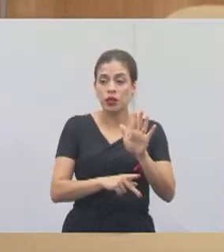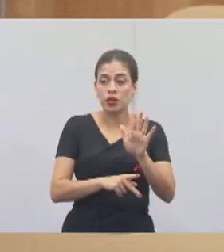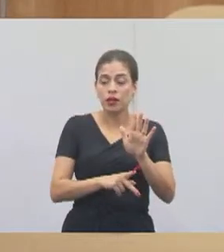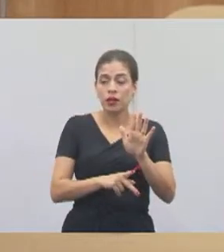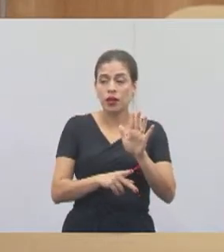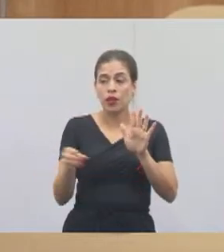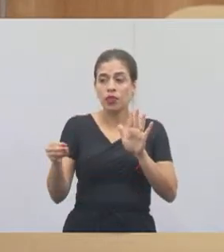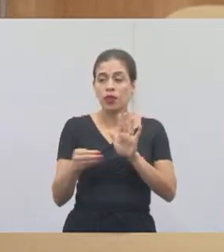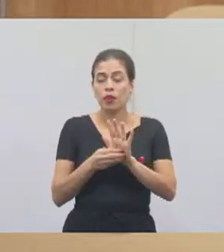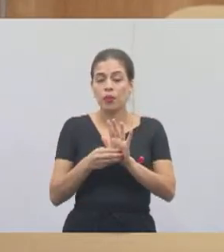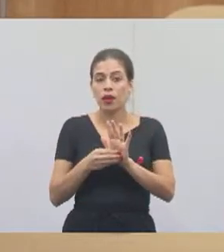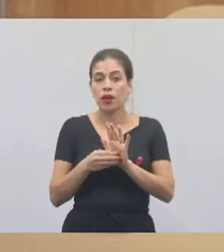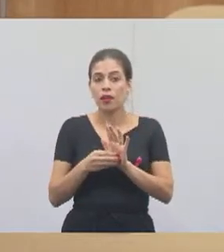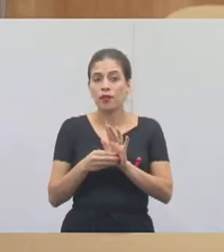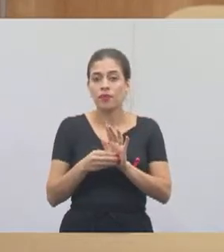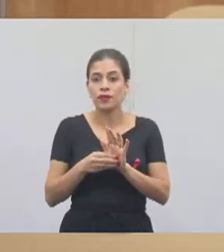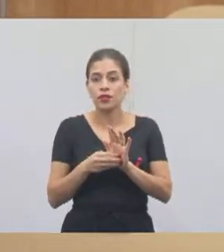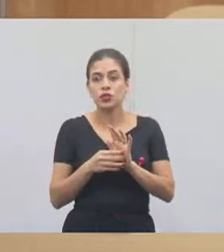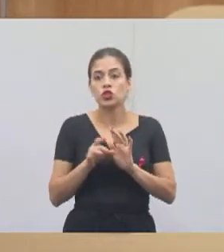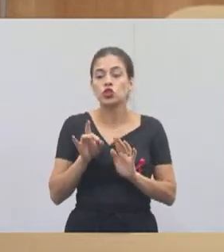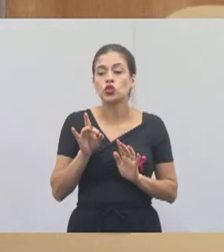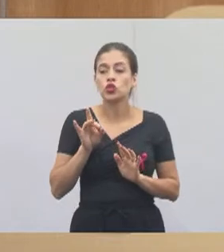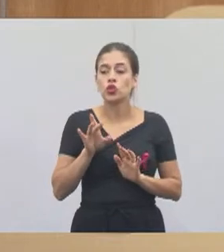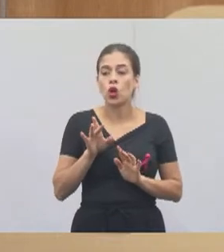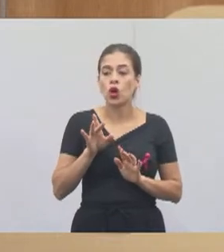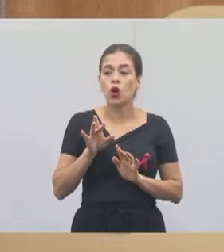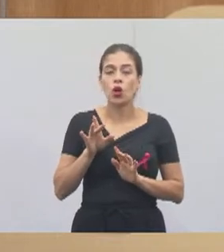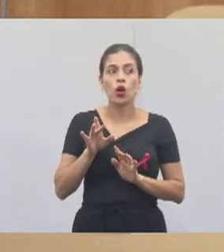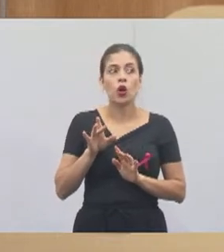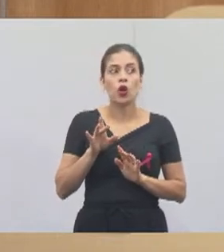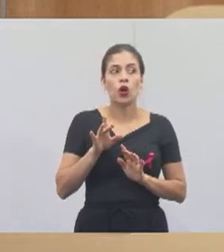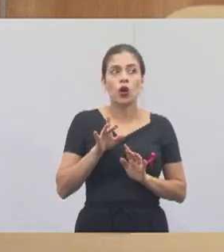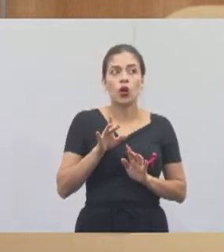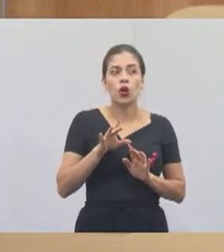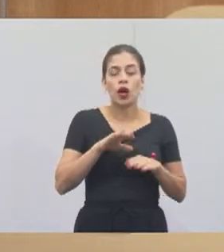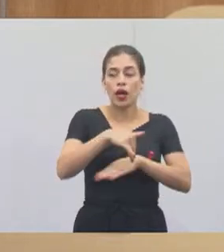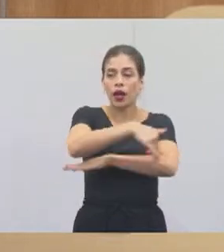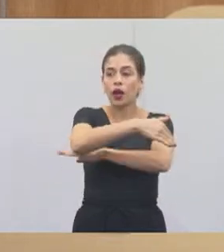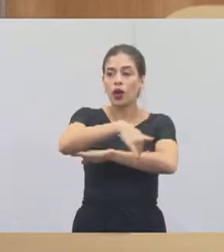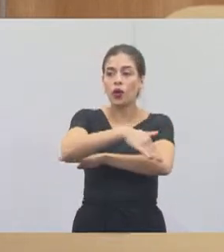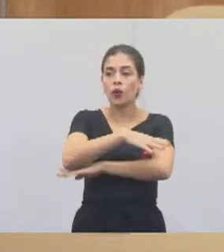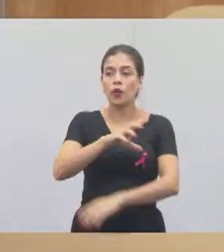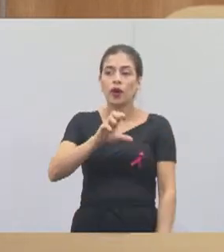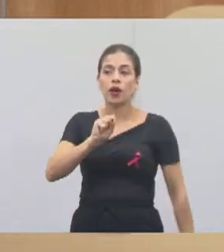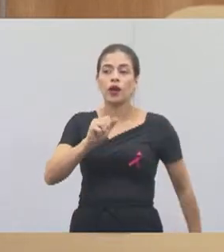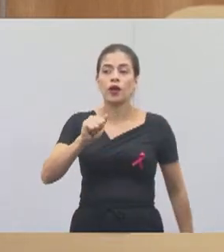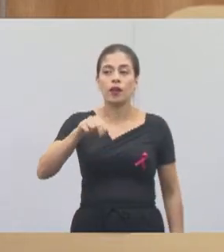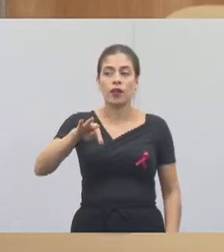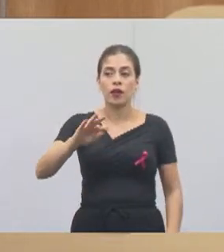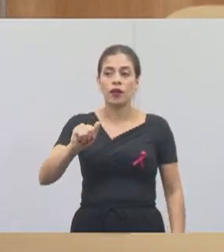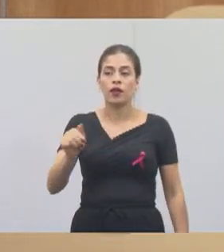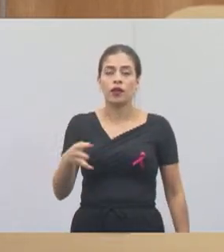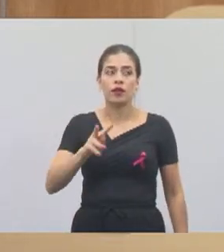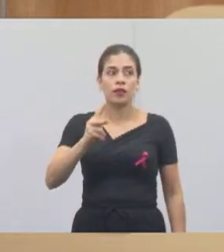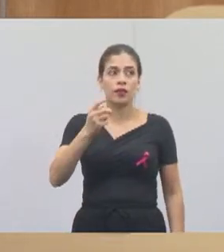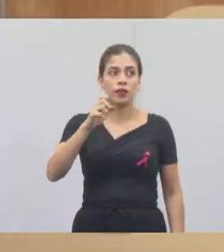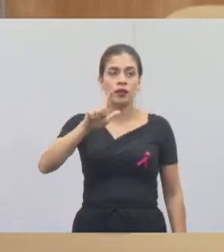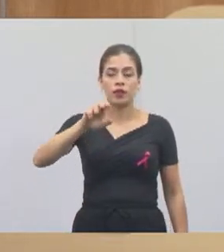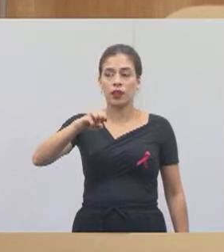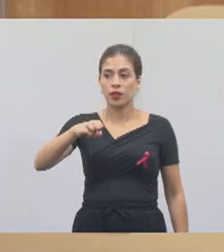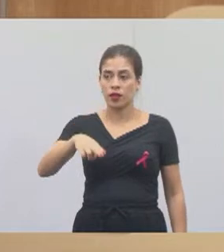contemplava, na verdade, somente a Rua Santa Helena. Mas como a